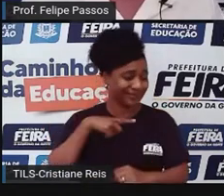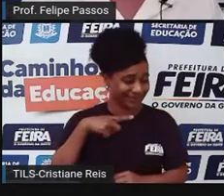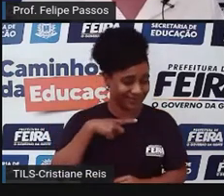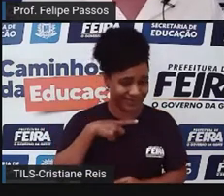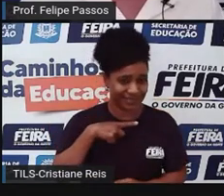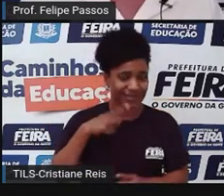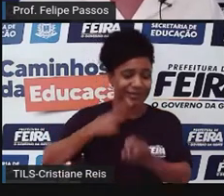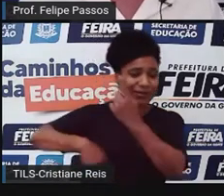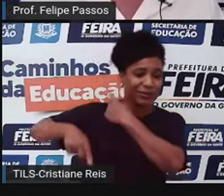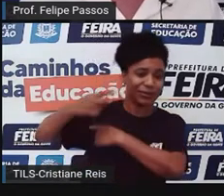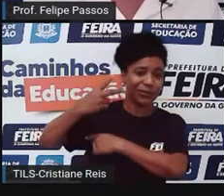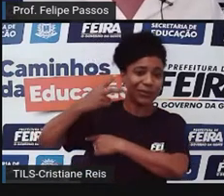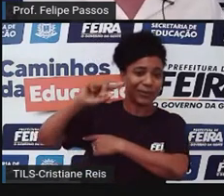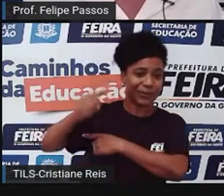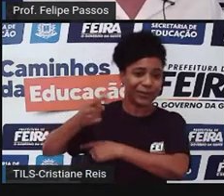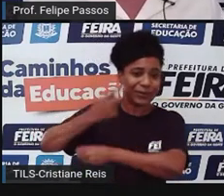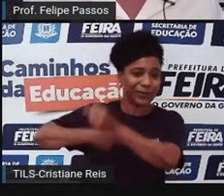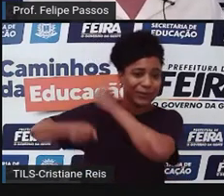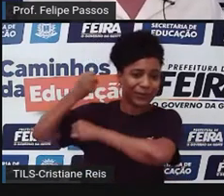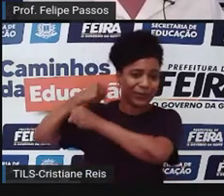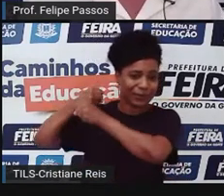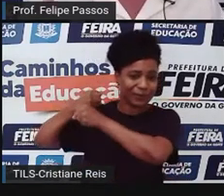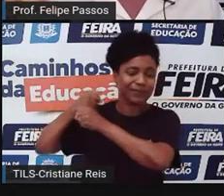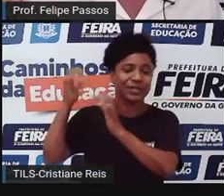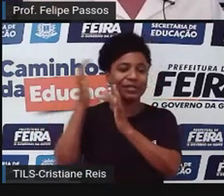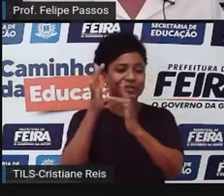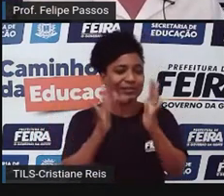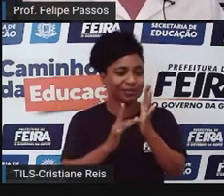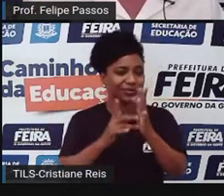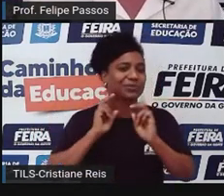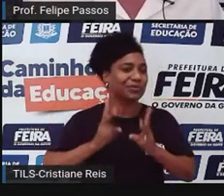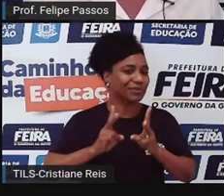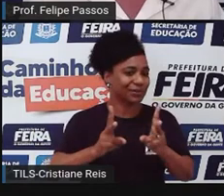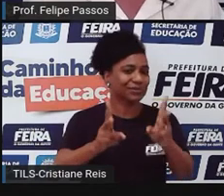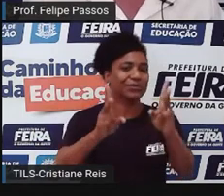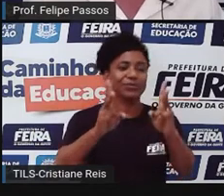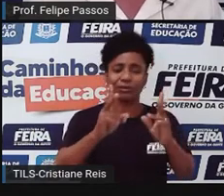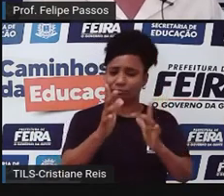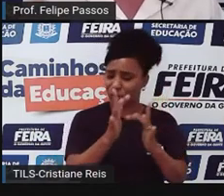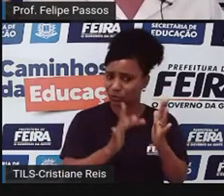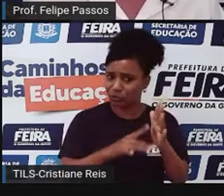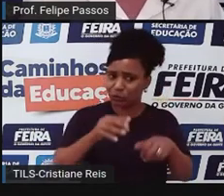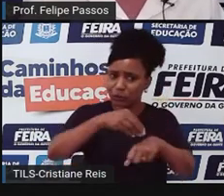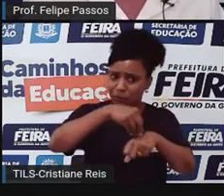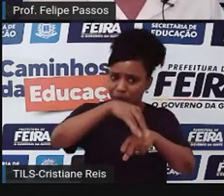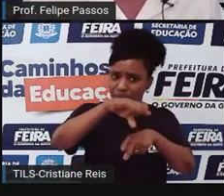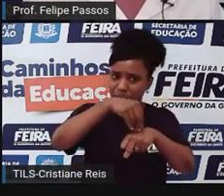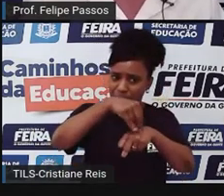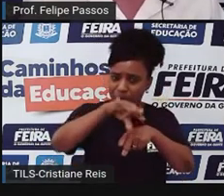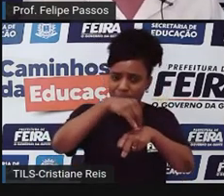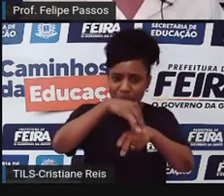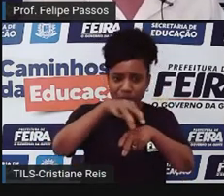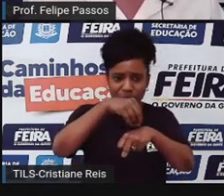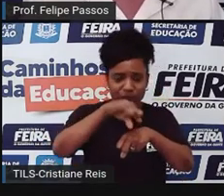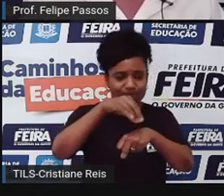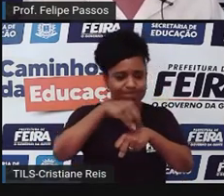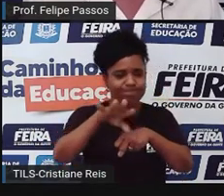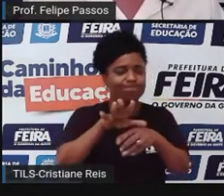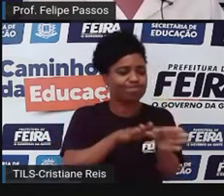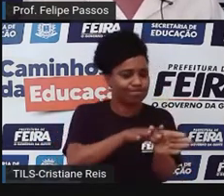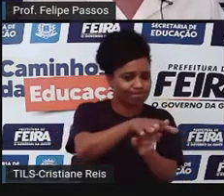atrás e hoje ele continua ditando como se comportar, ensinando a gente sobre